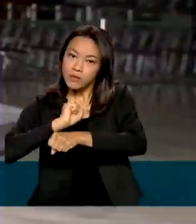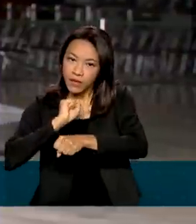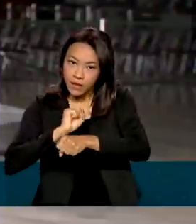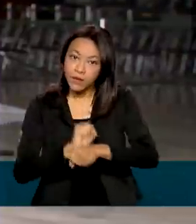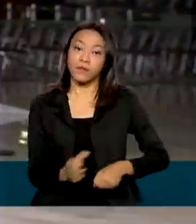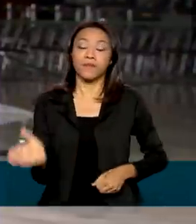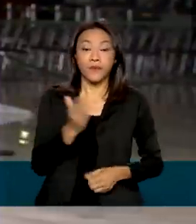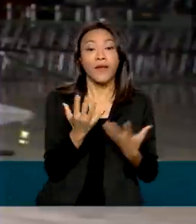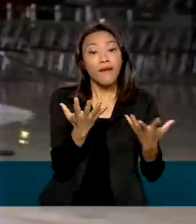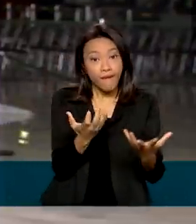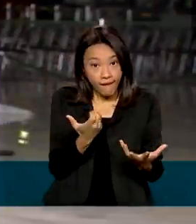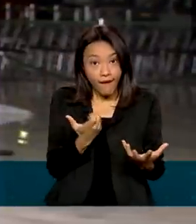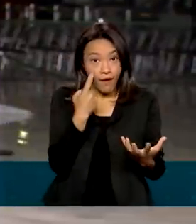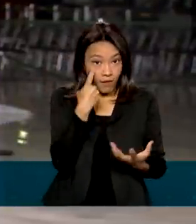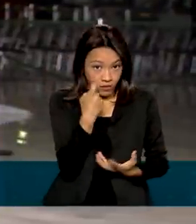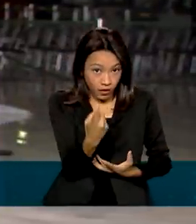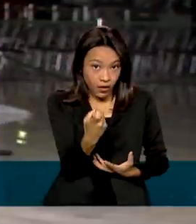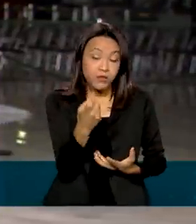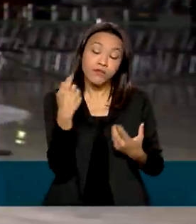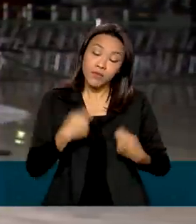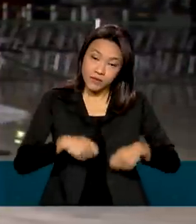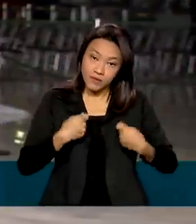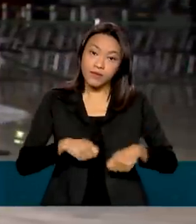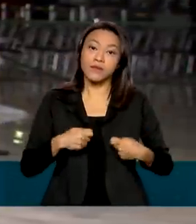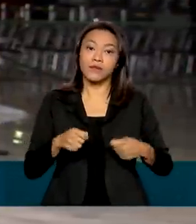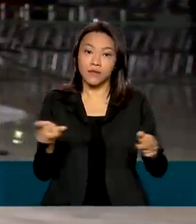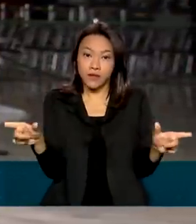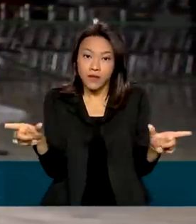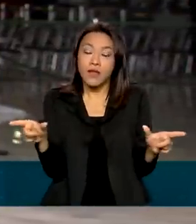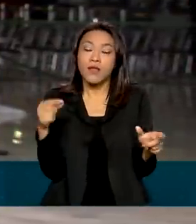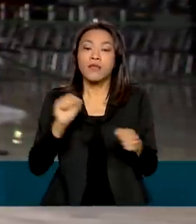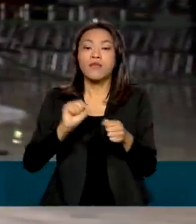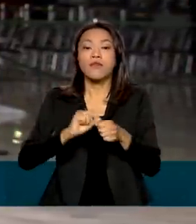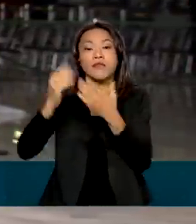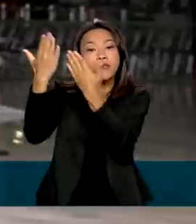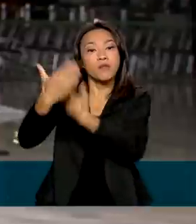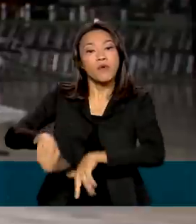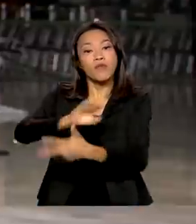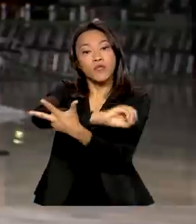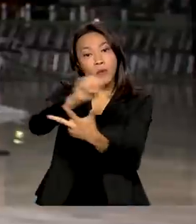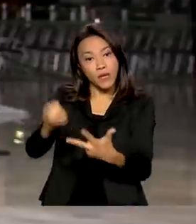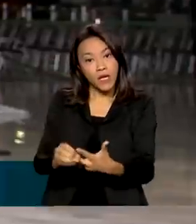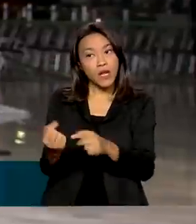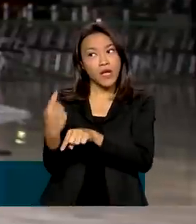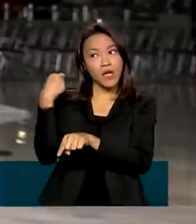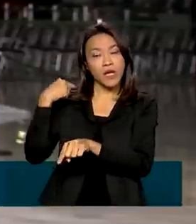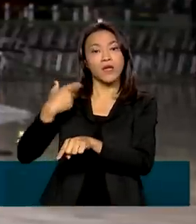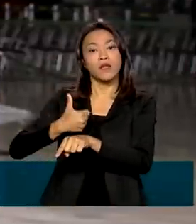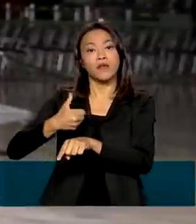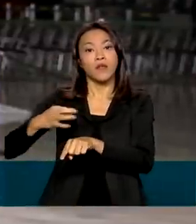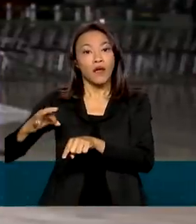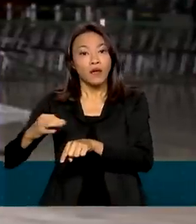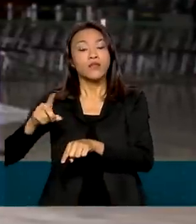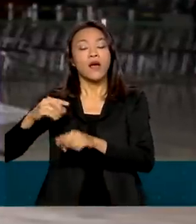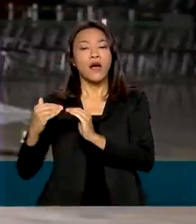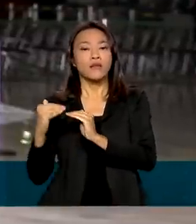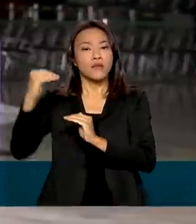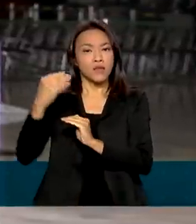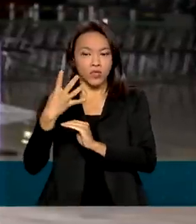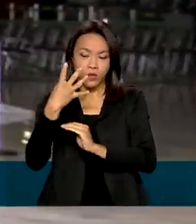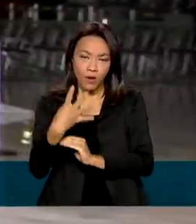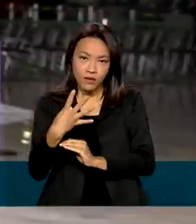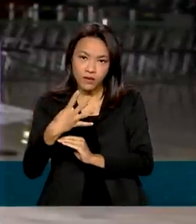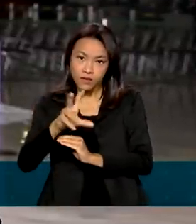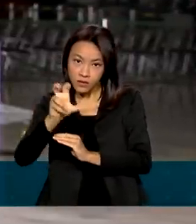ao FIES precisam ter feito o Enem a partir de 2010 e ter obtido nota igual ou superior a 450